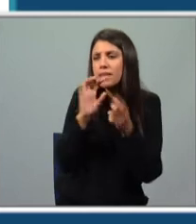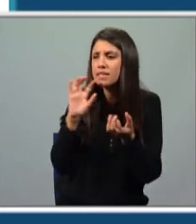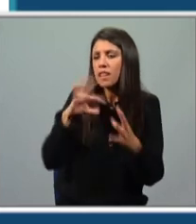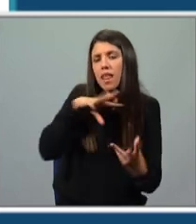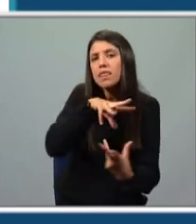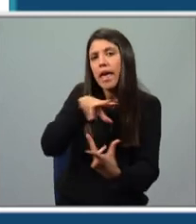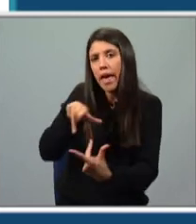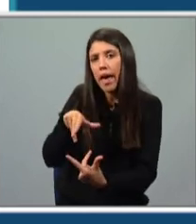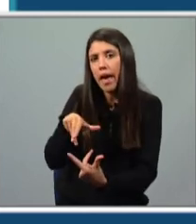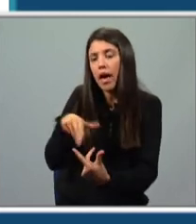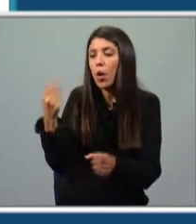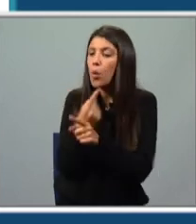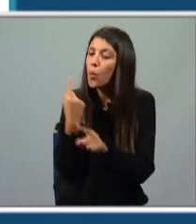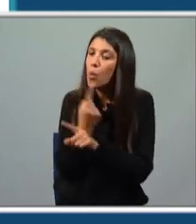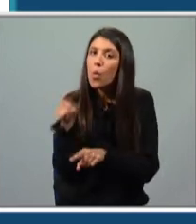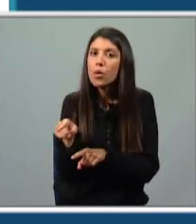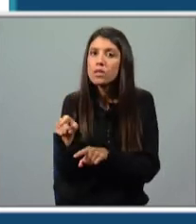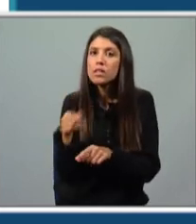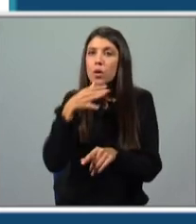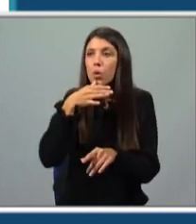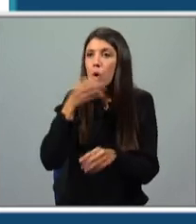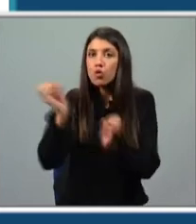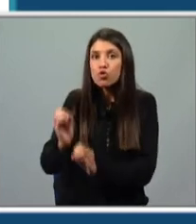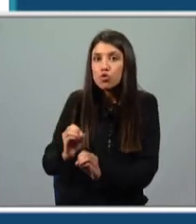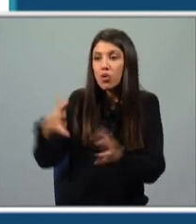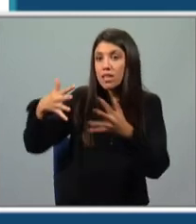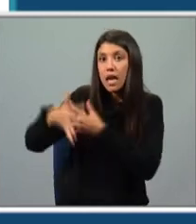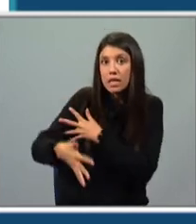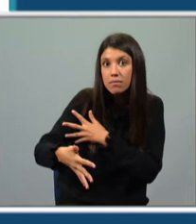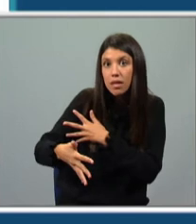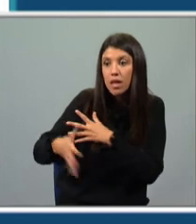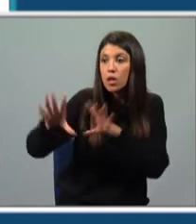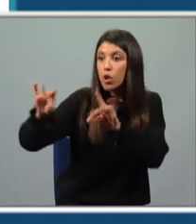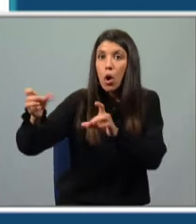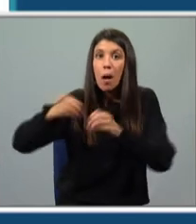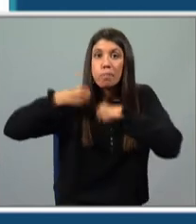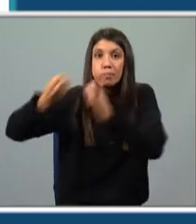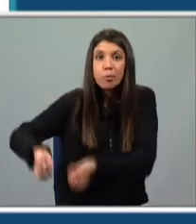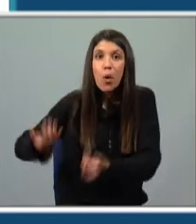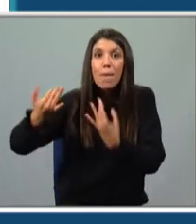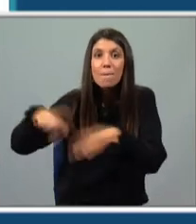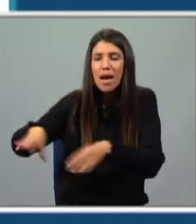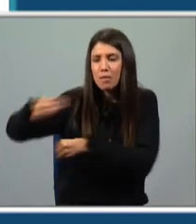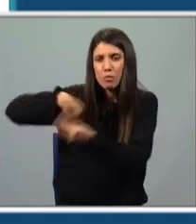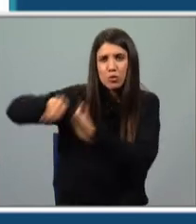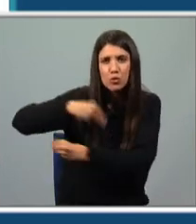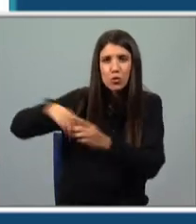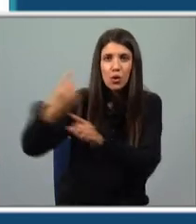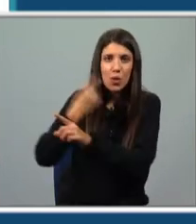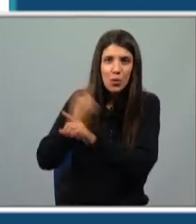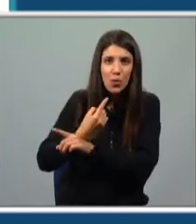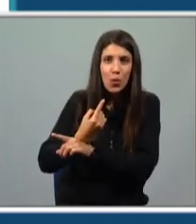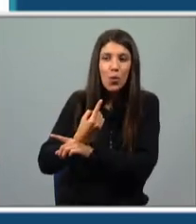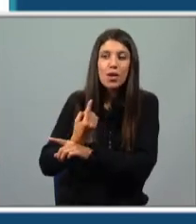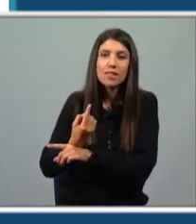Terra, com elementos incolores, transparentes, impalpáveis, mas com uma misturinha de elementos